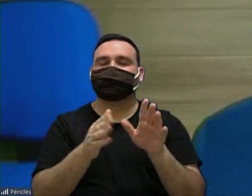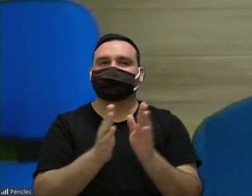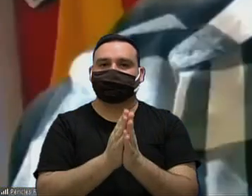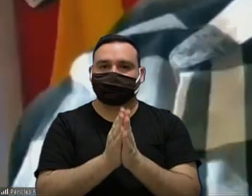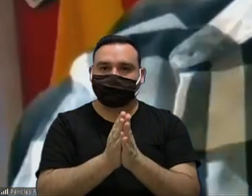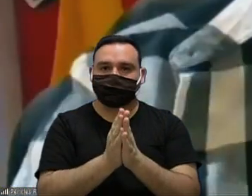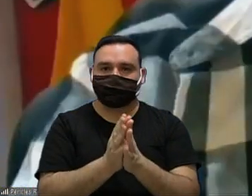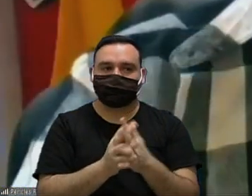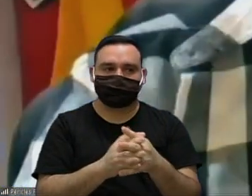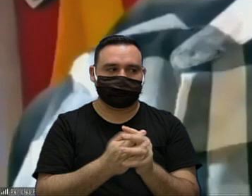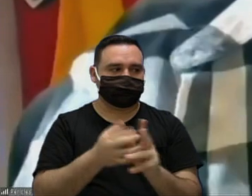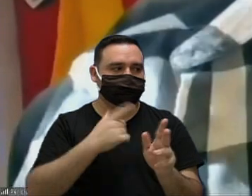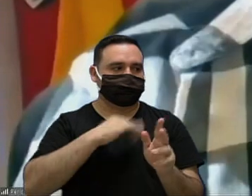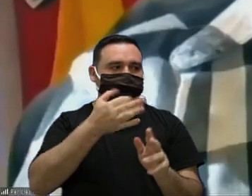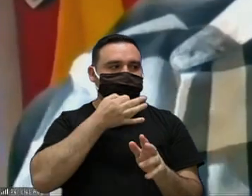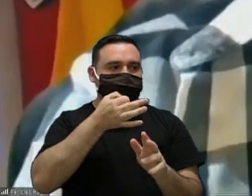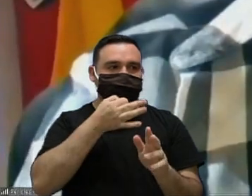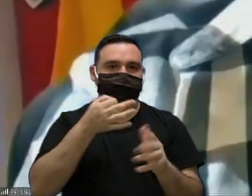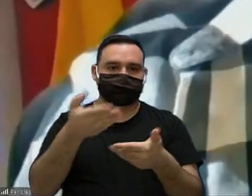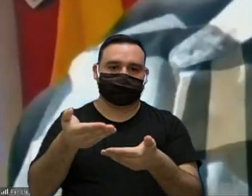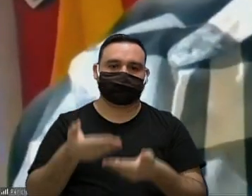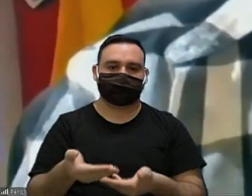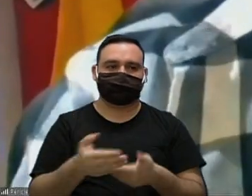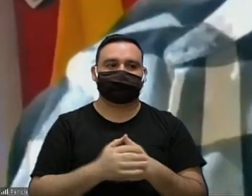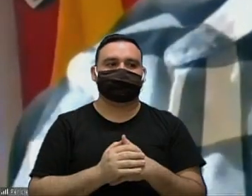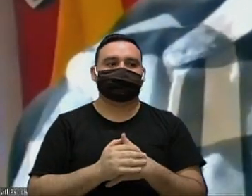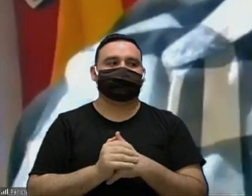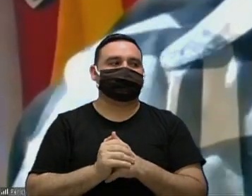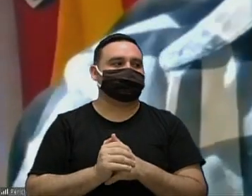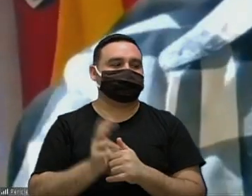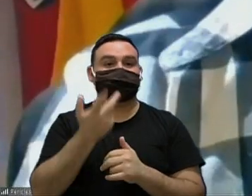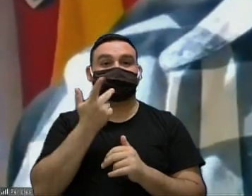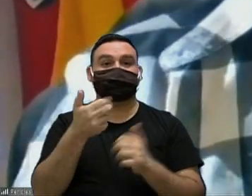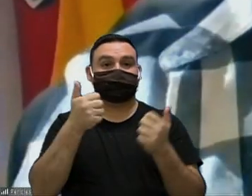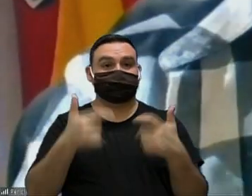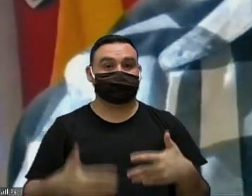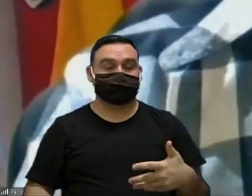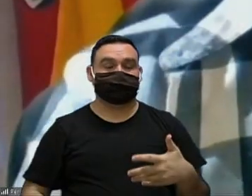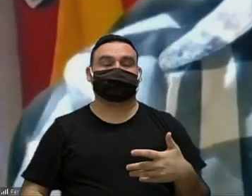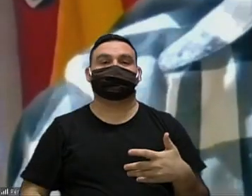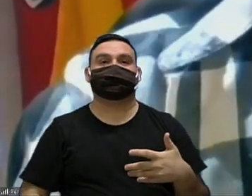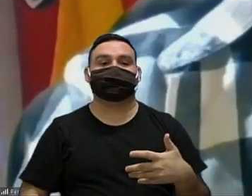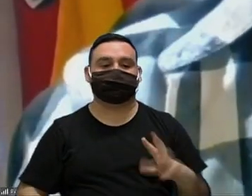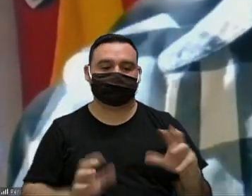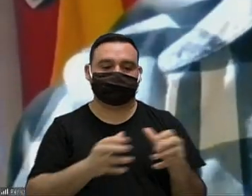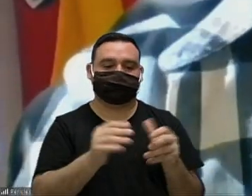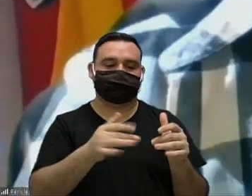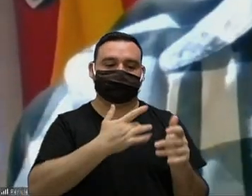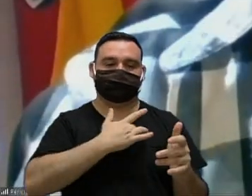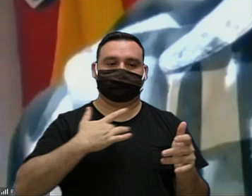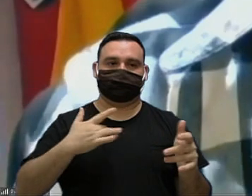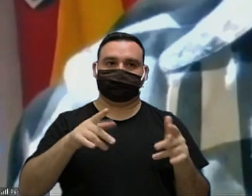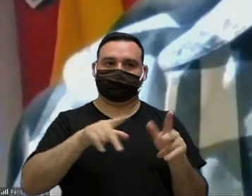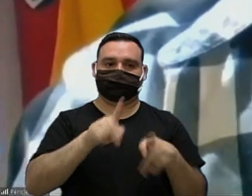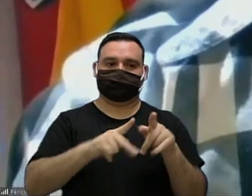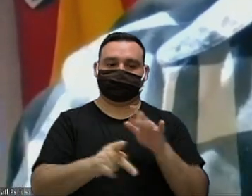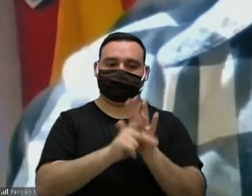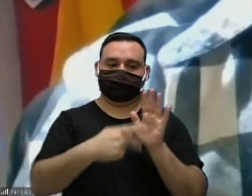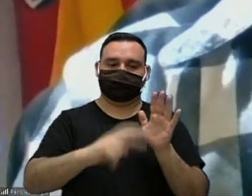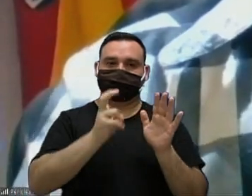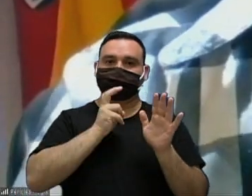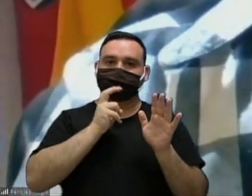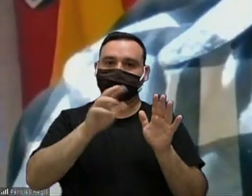só chegou um parecer ok só pra eu falar que o a comissão de saúde pública né dessa casa